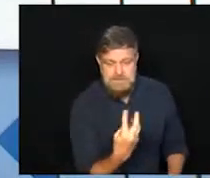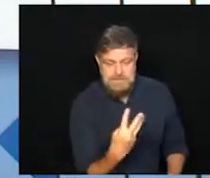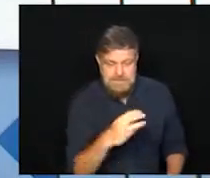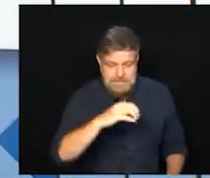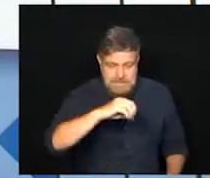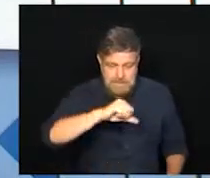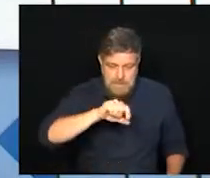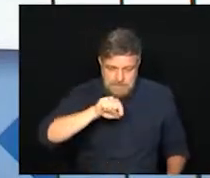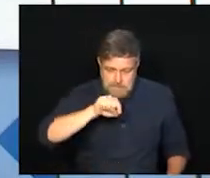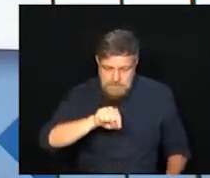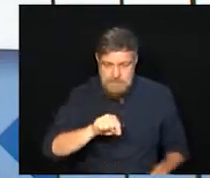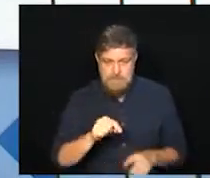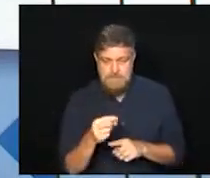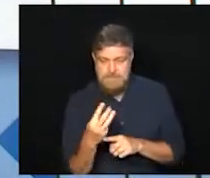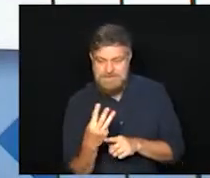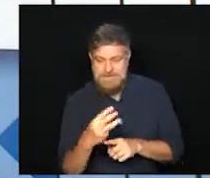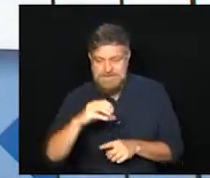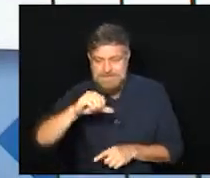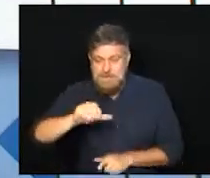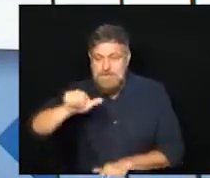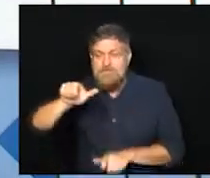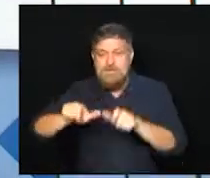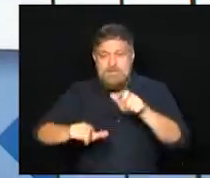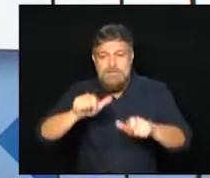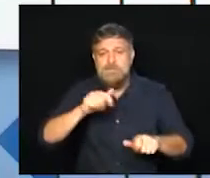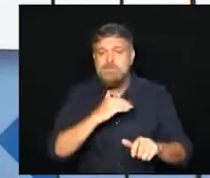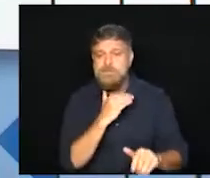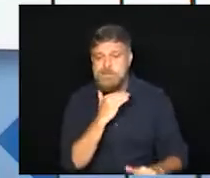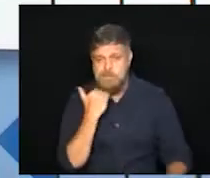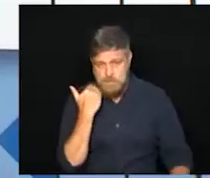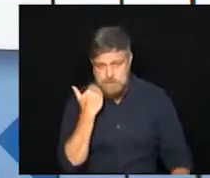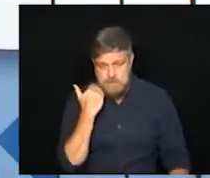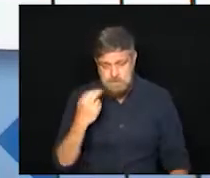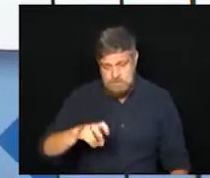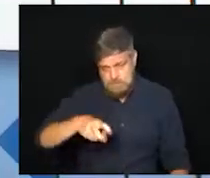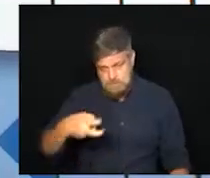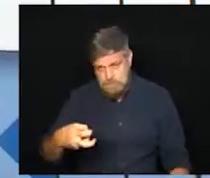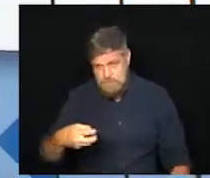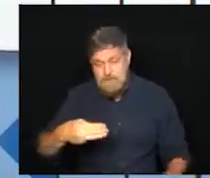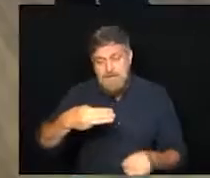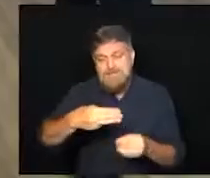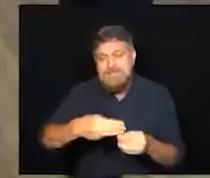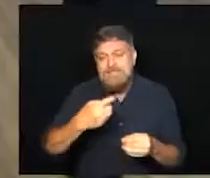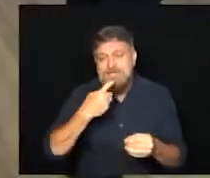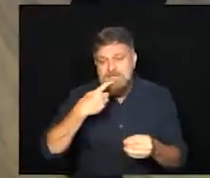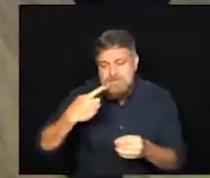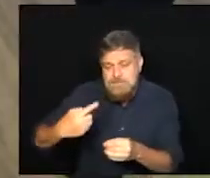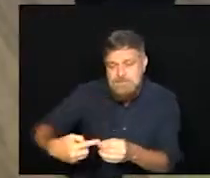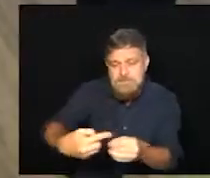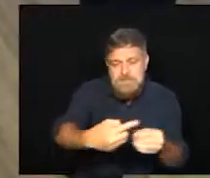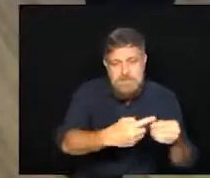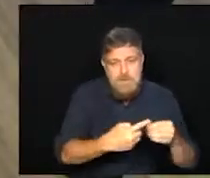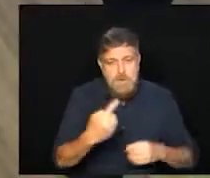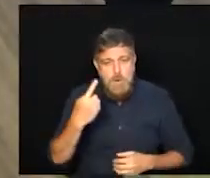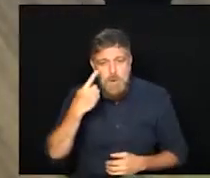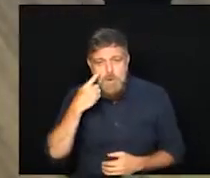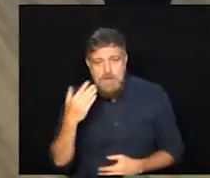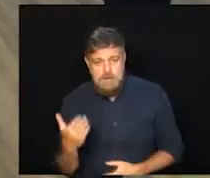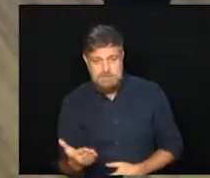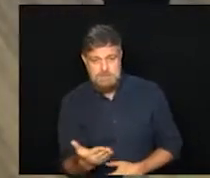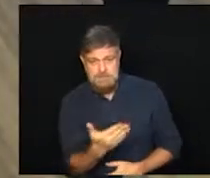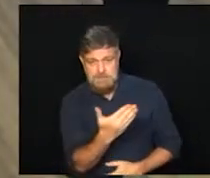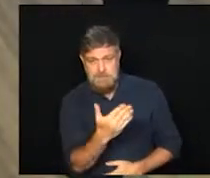.039 óbitos. Vamos falar agora da região metropolitana de Campinas? Olha só, na RMC